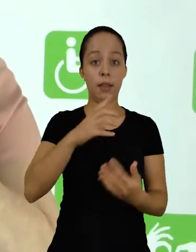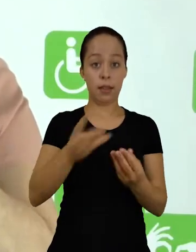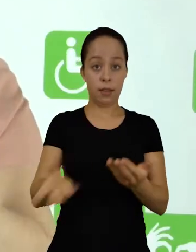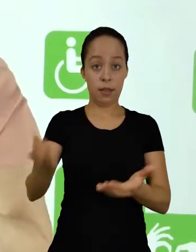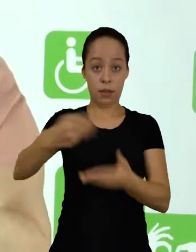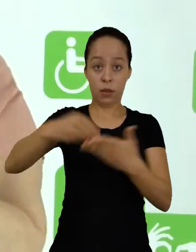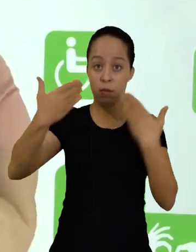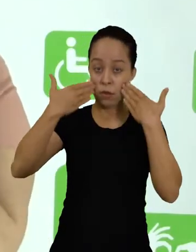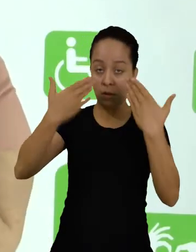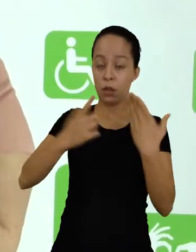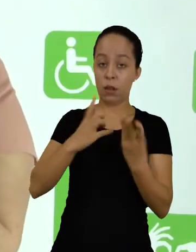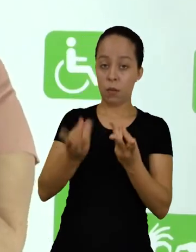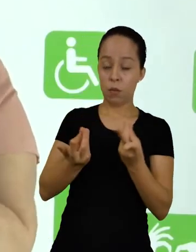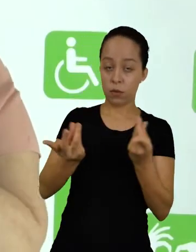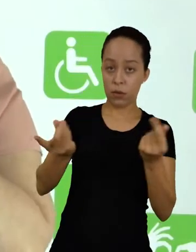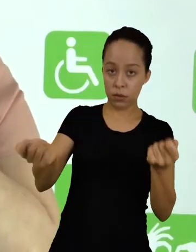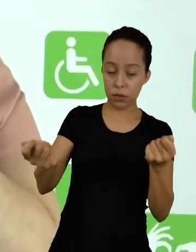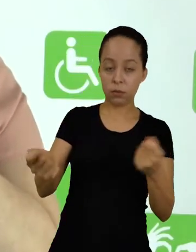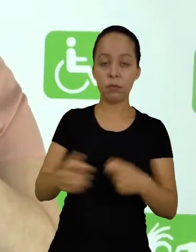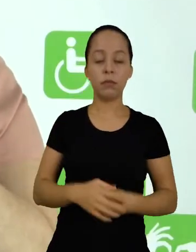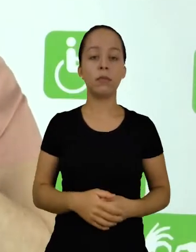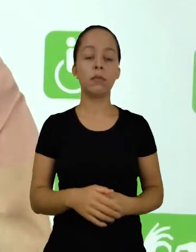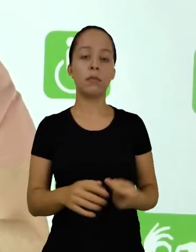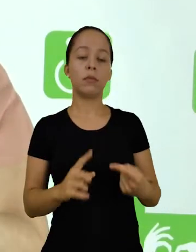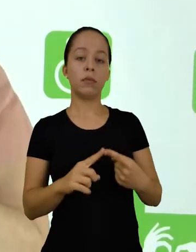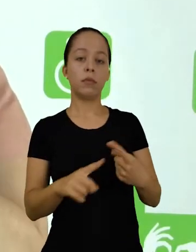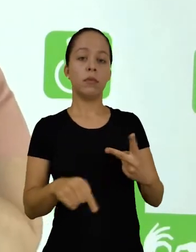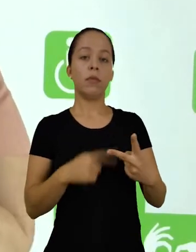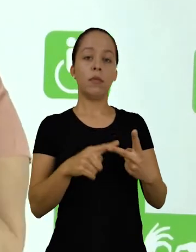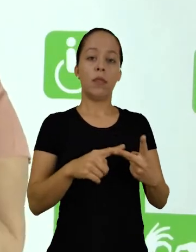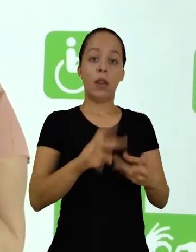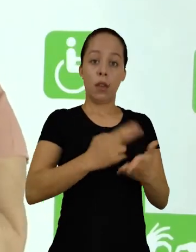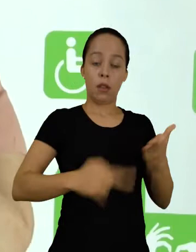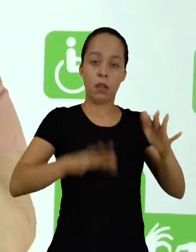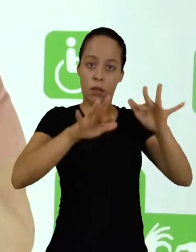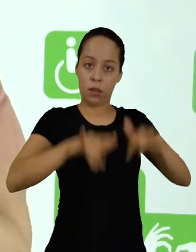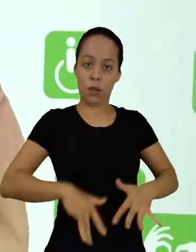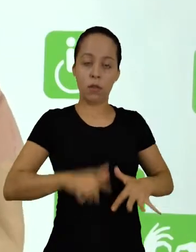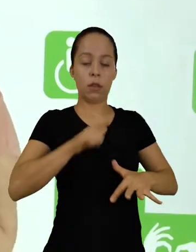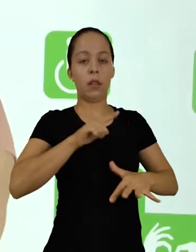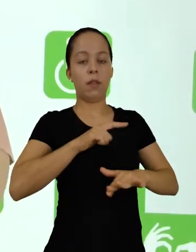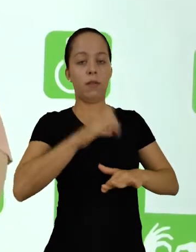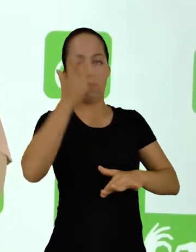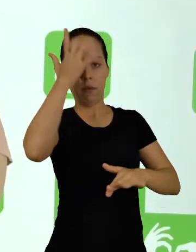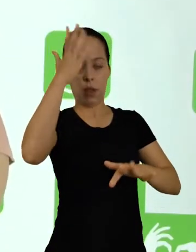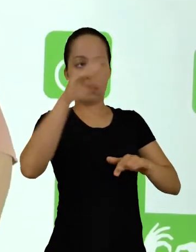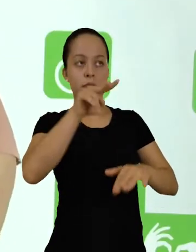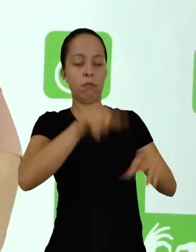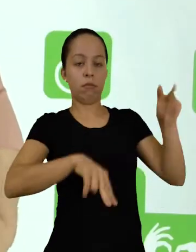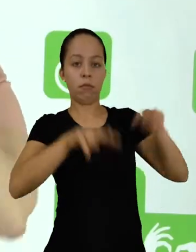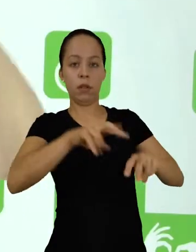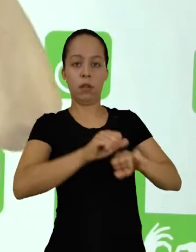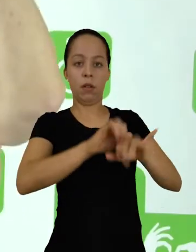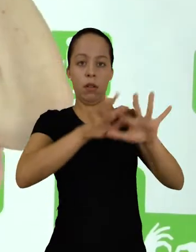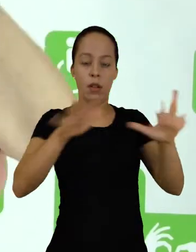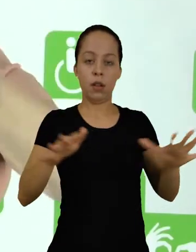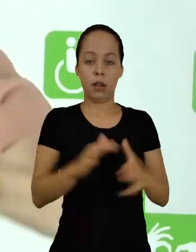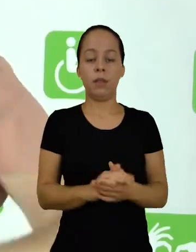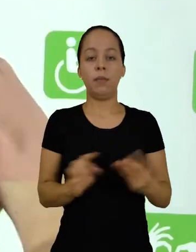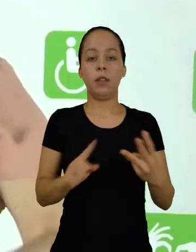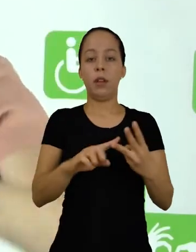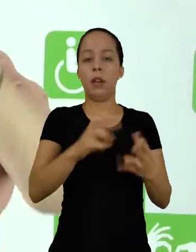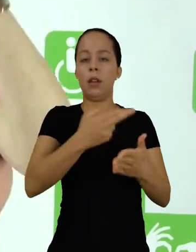pela qualidade da apresentação, pela facilidade na redação e compreensão do texto, a